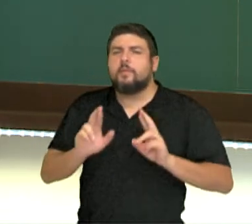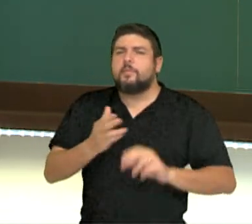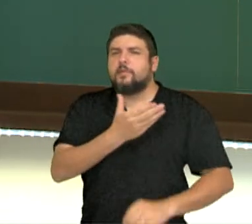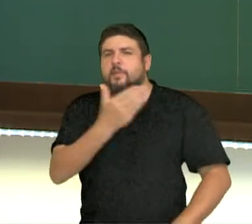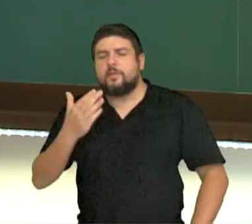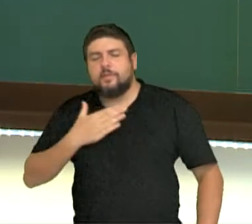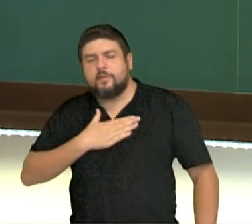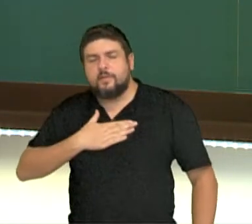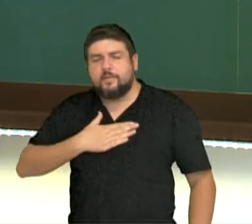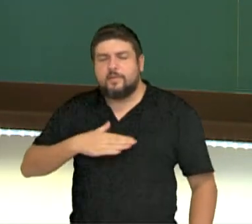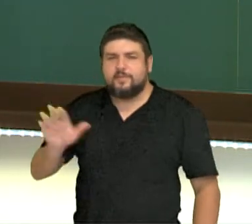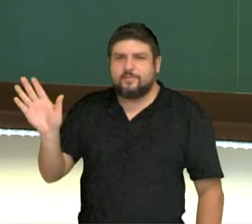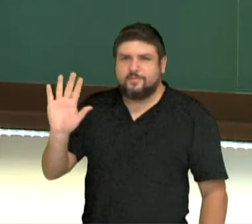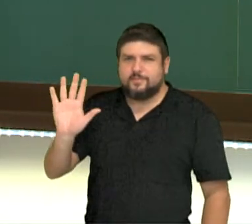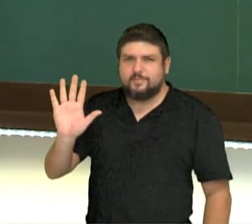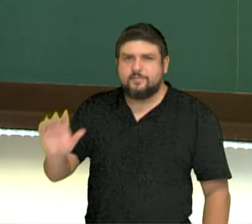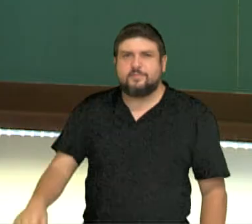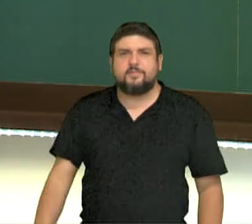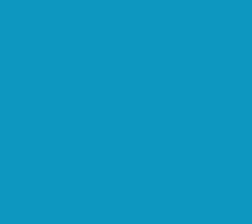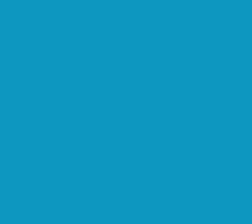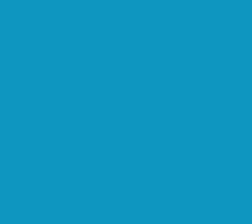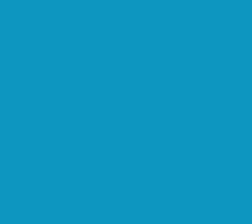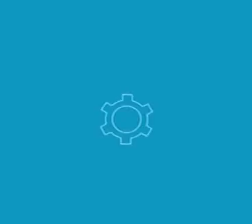espero que vocês tenham gostado. E hasta luego! tchau!